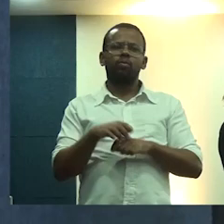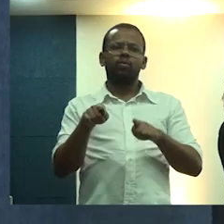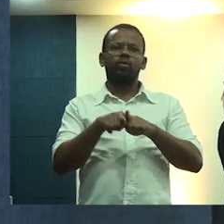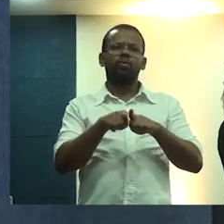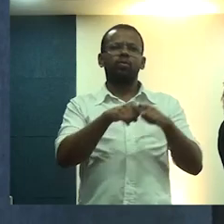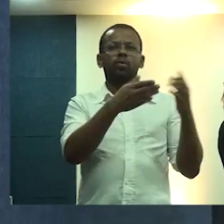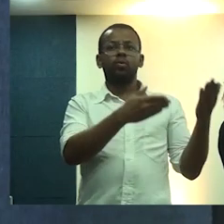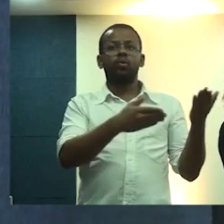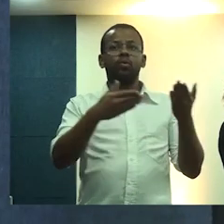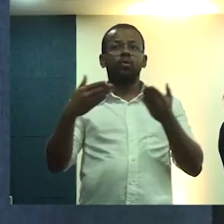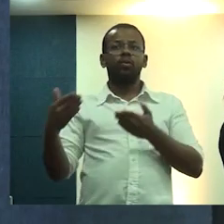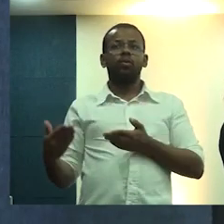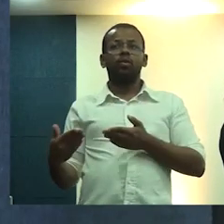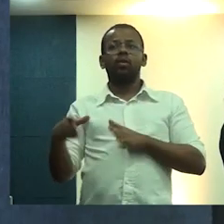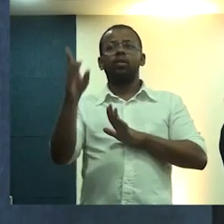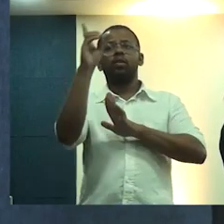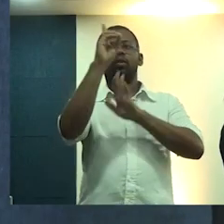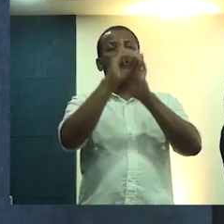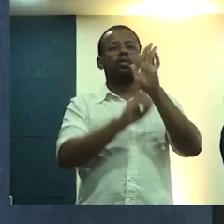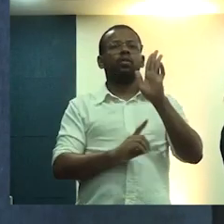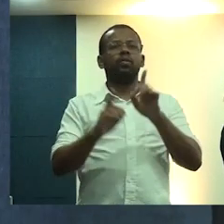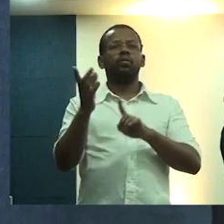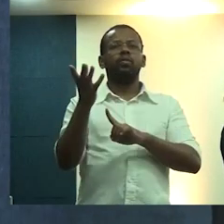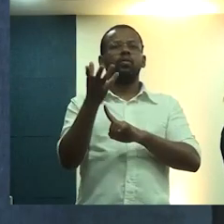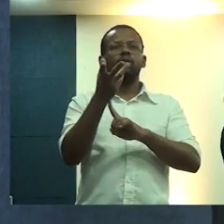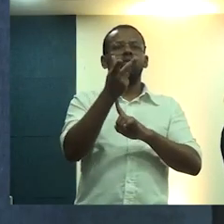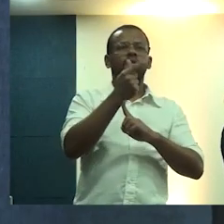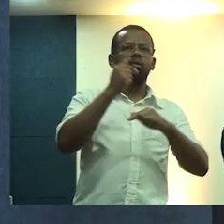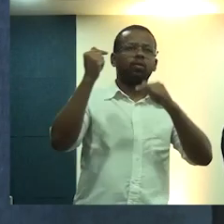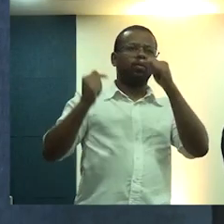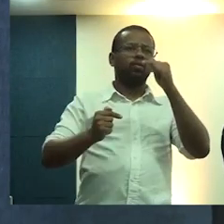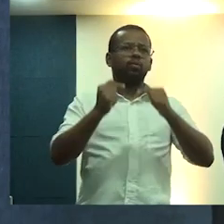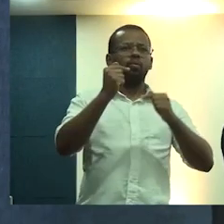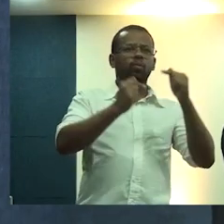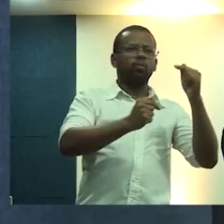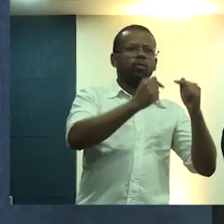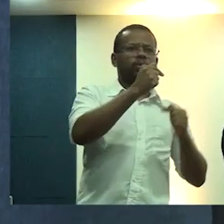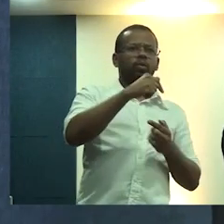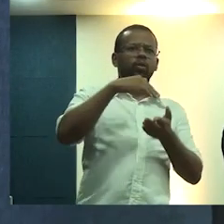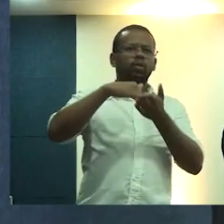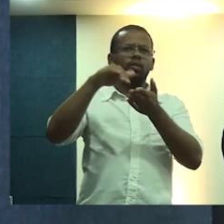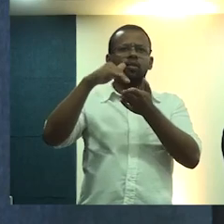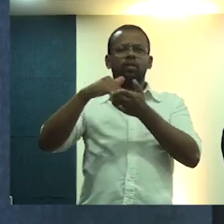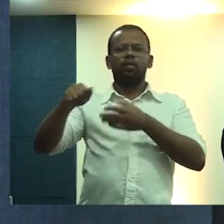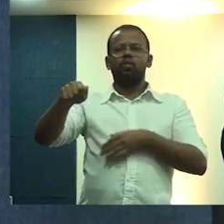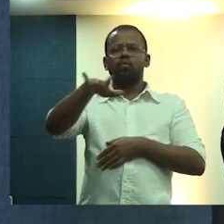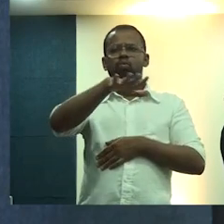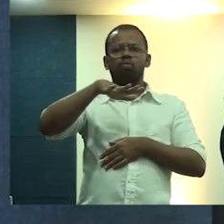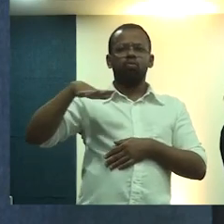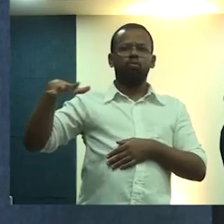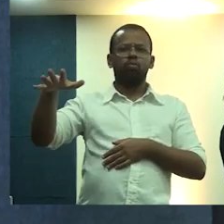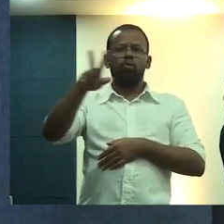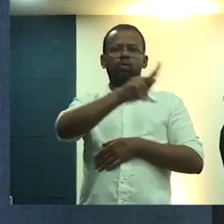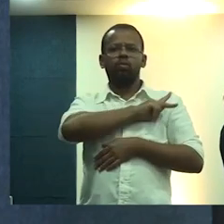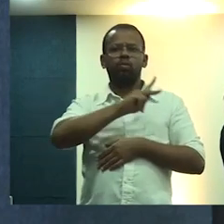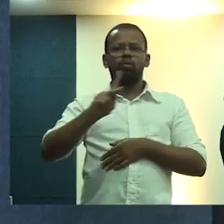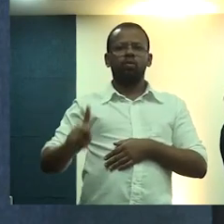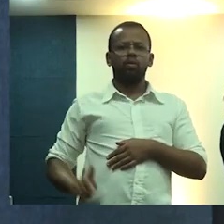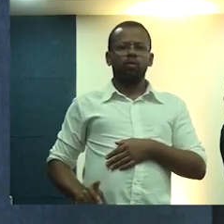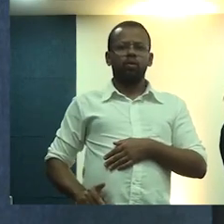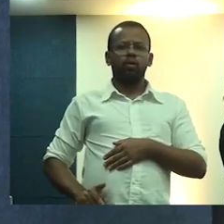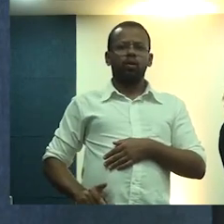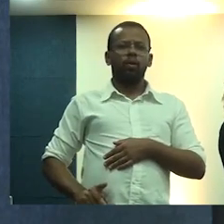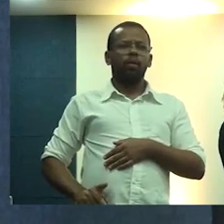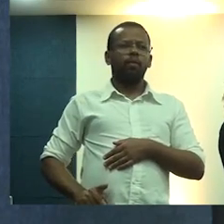Convidamos à diretora de Articulação de Políticas Públicas da Secretaria-Geral da Presidência da República,